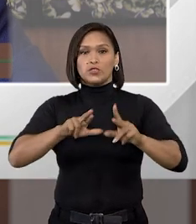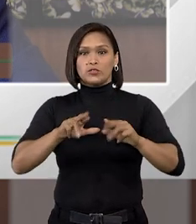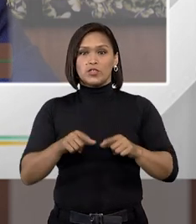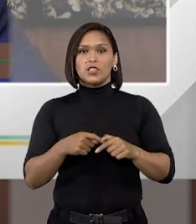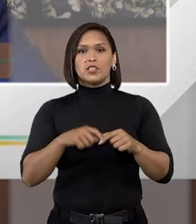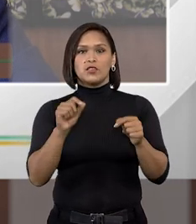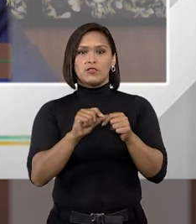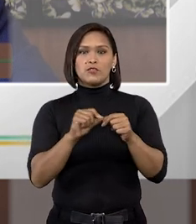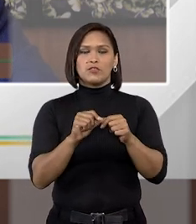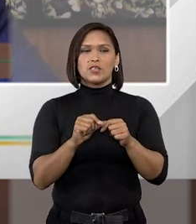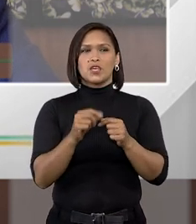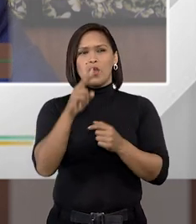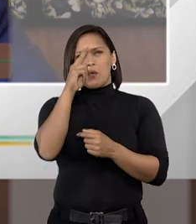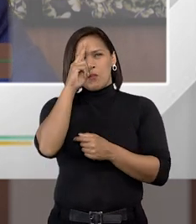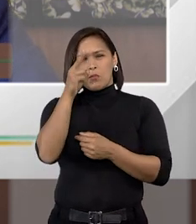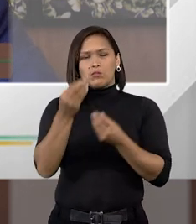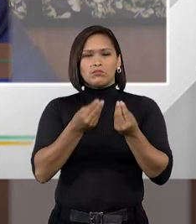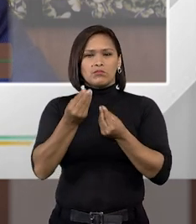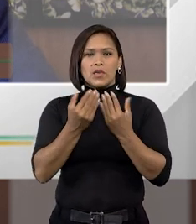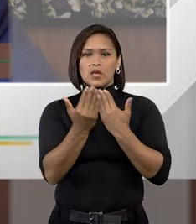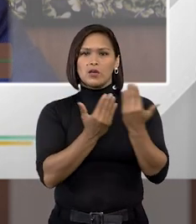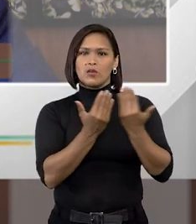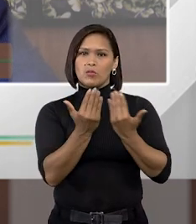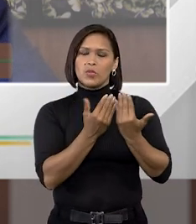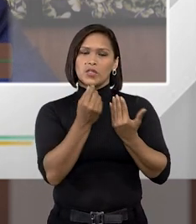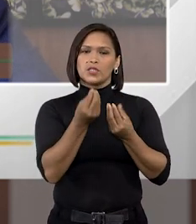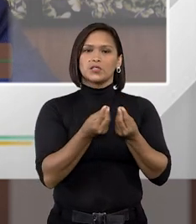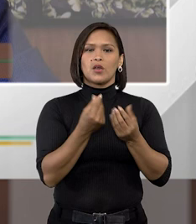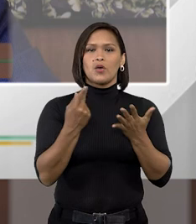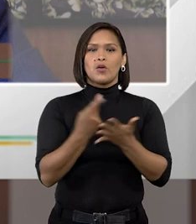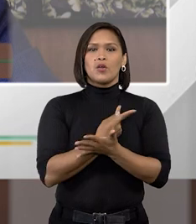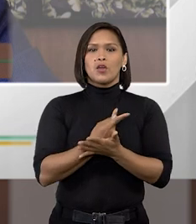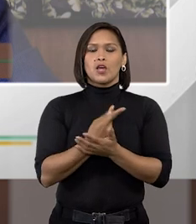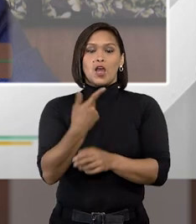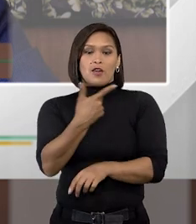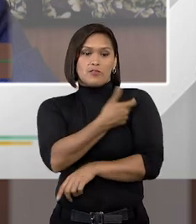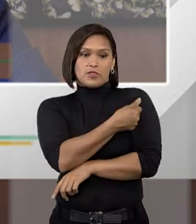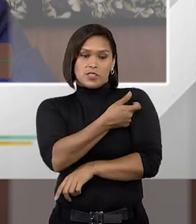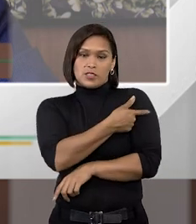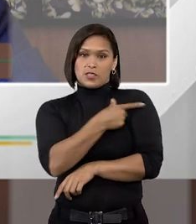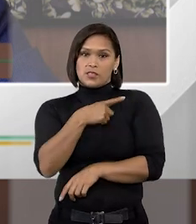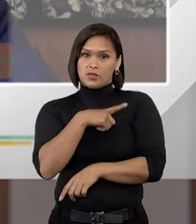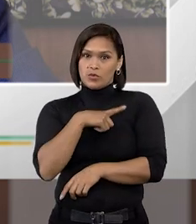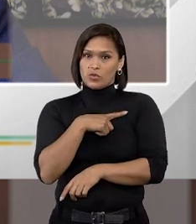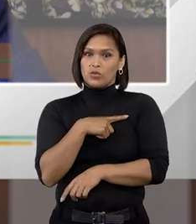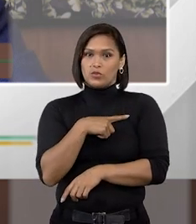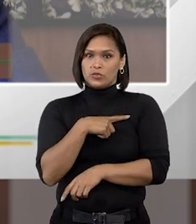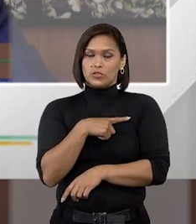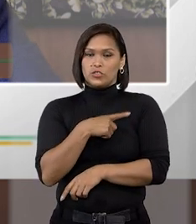aqui dá para a gente fazer uma analogia mais ou menos como a vacinação que a gente tem